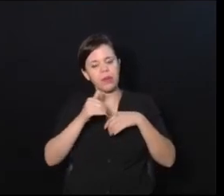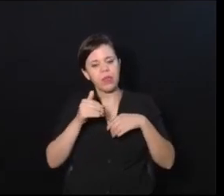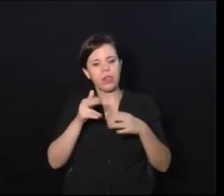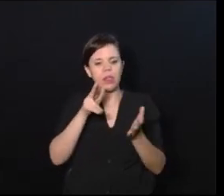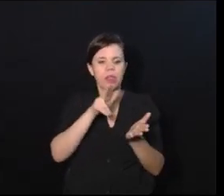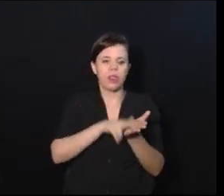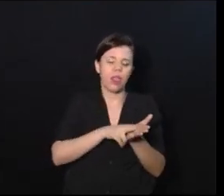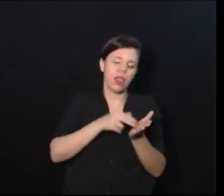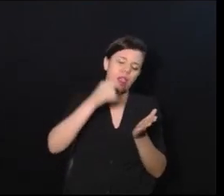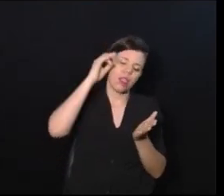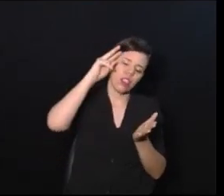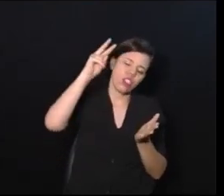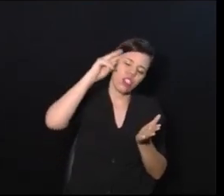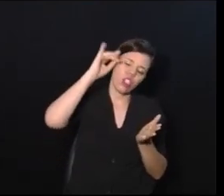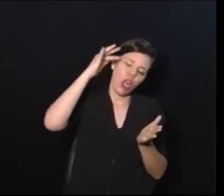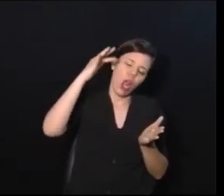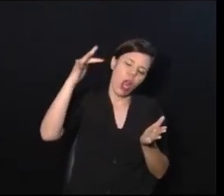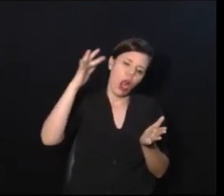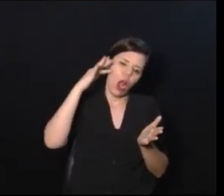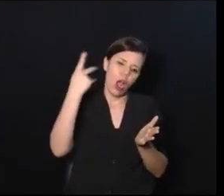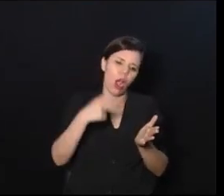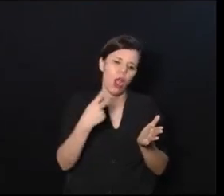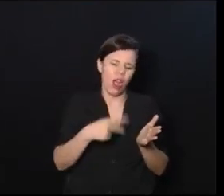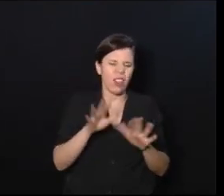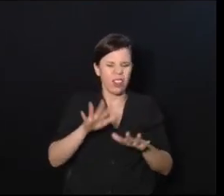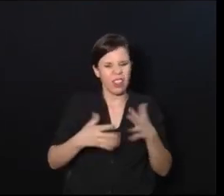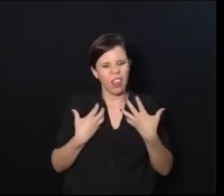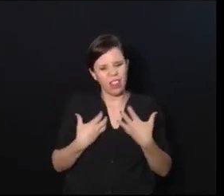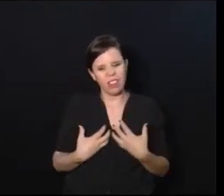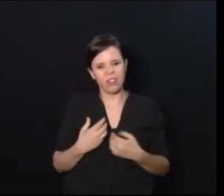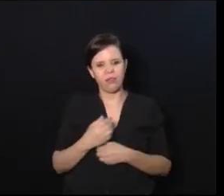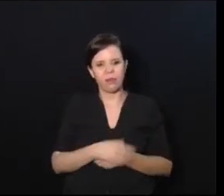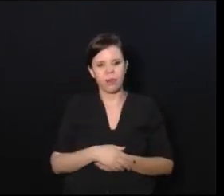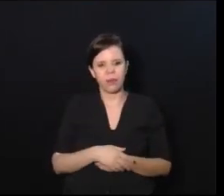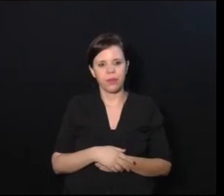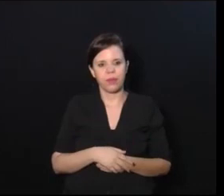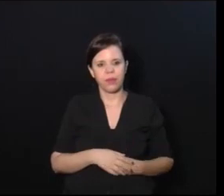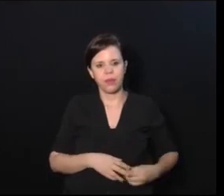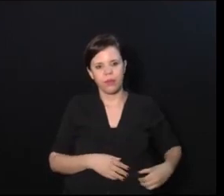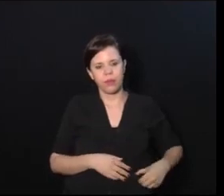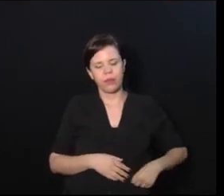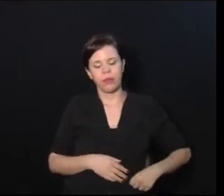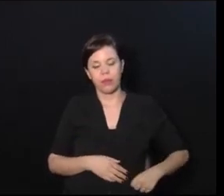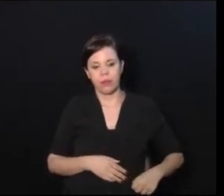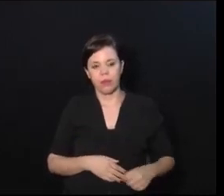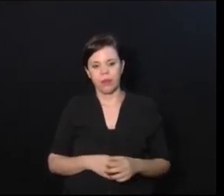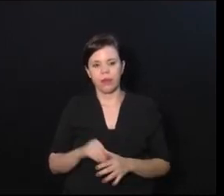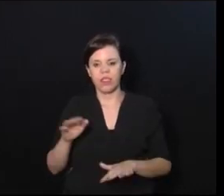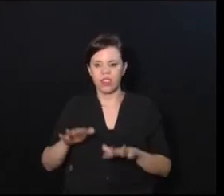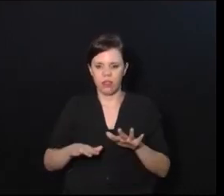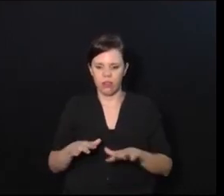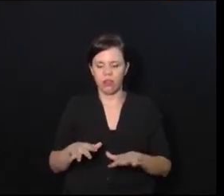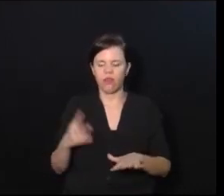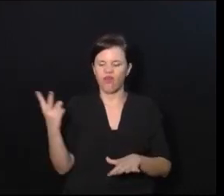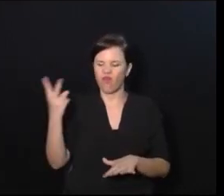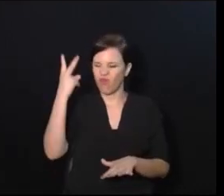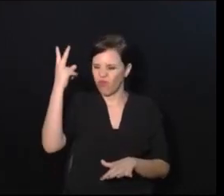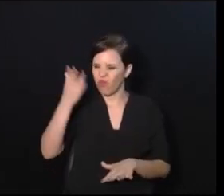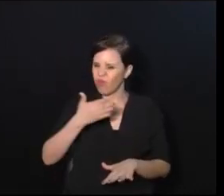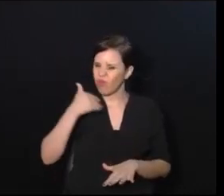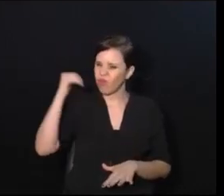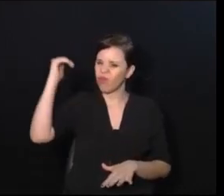contar uma historinha para ele. É cansativo? Eu sei que é cansativo. Mas assim, às vezes vale mais